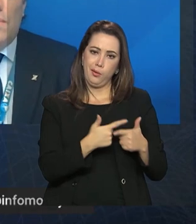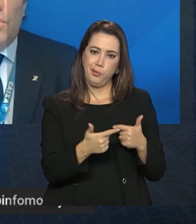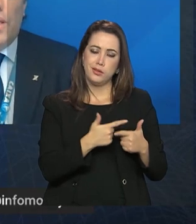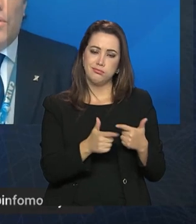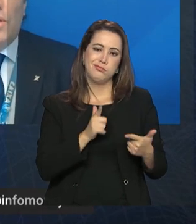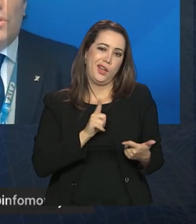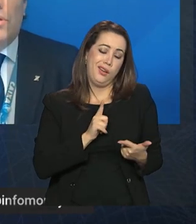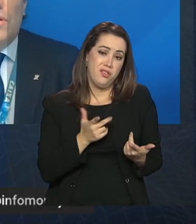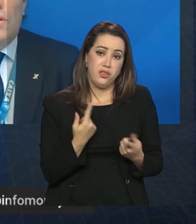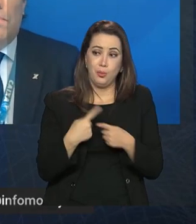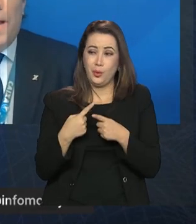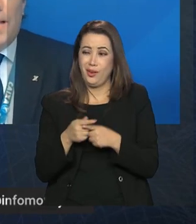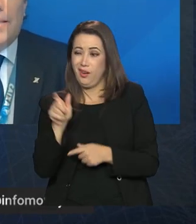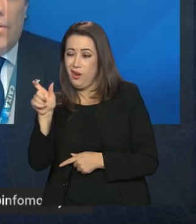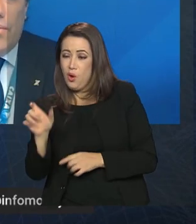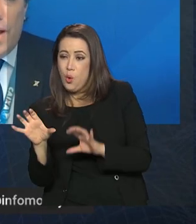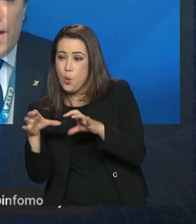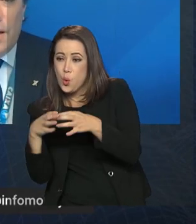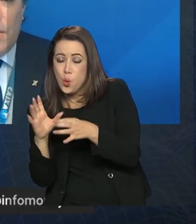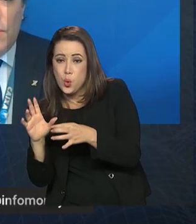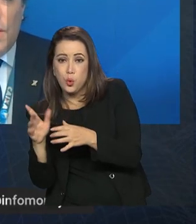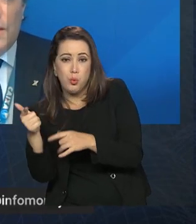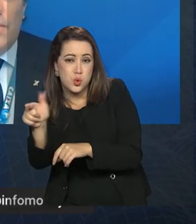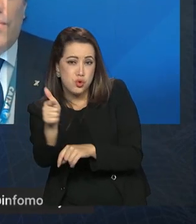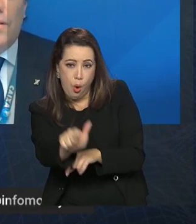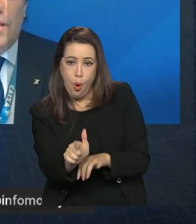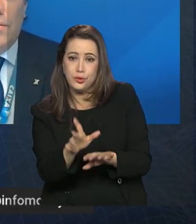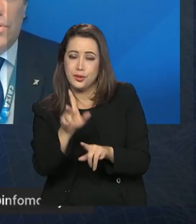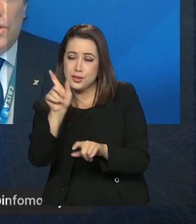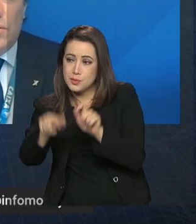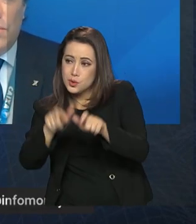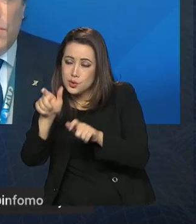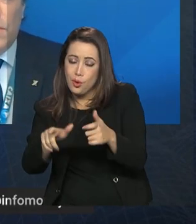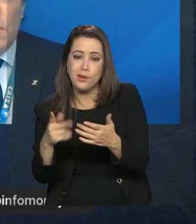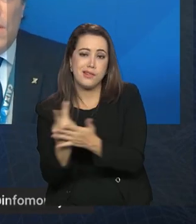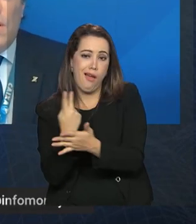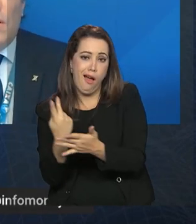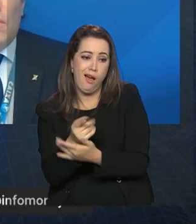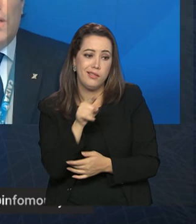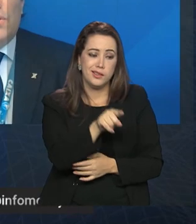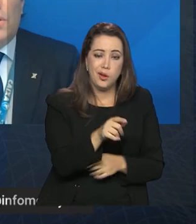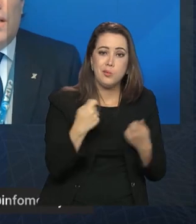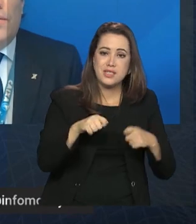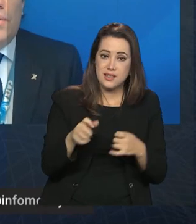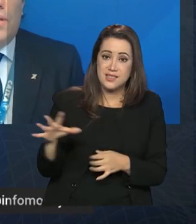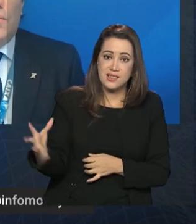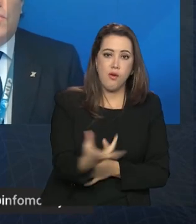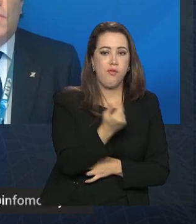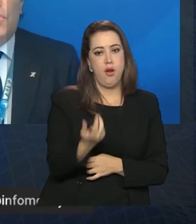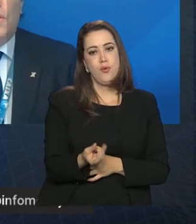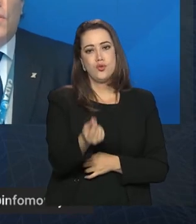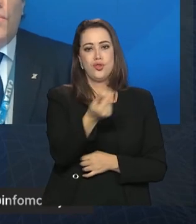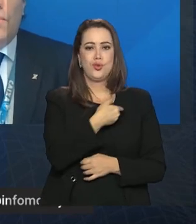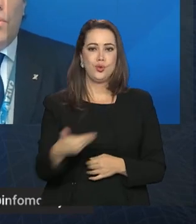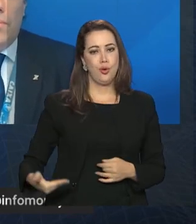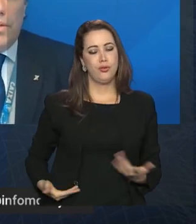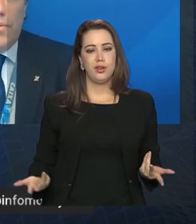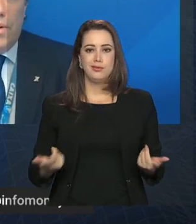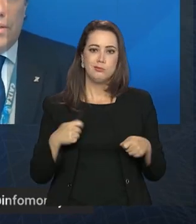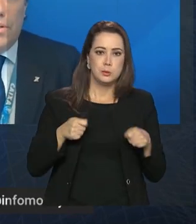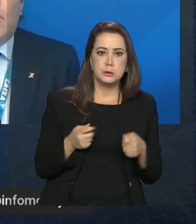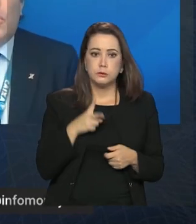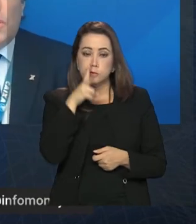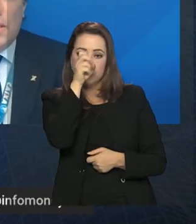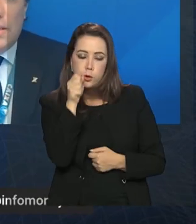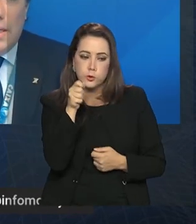porque nós, para salvar e defender o dinheiro público, nós fizemos uma medida que foi um pouco mais